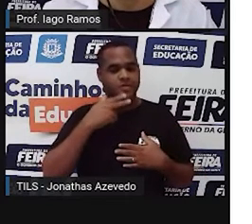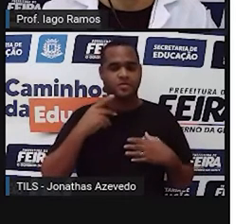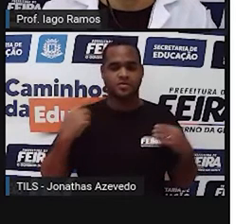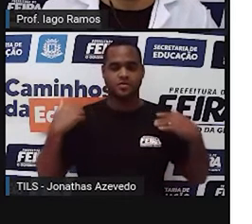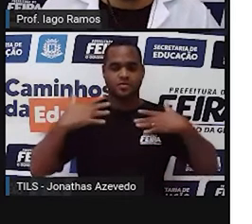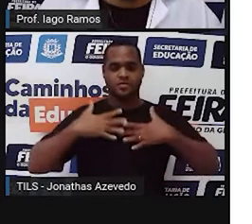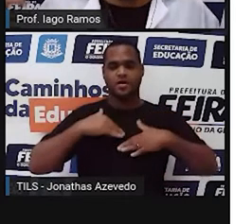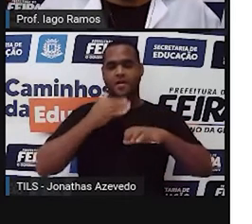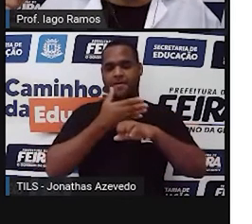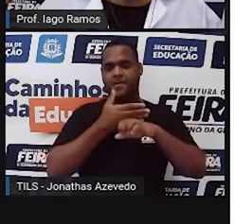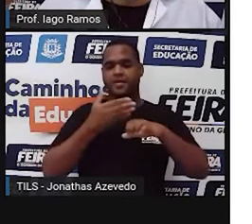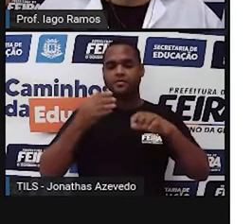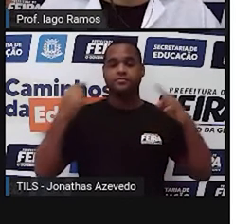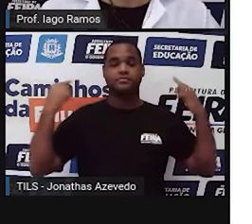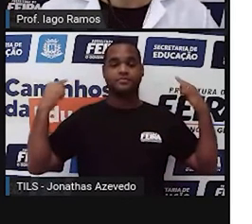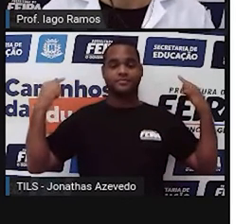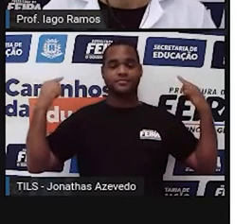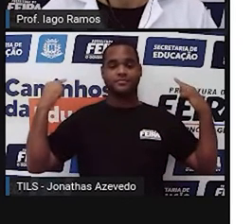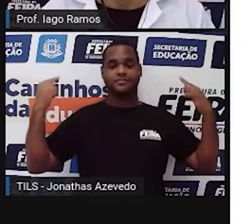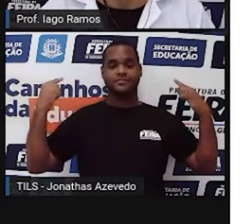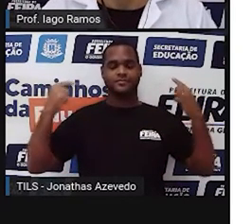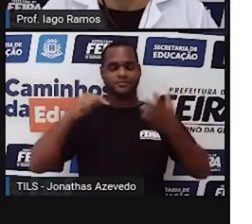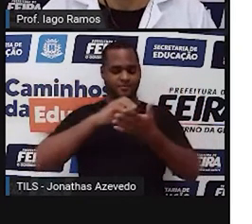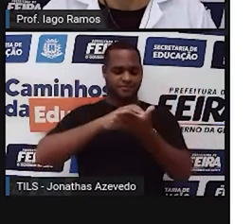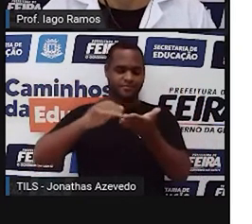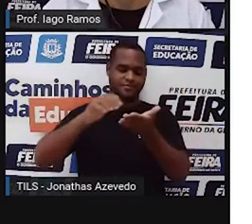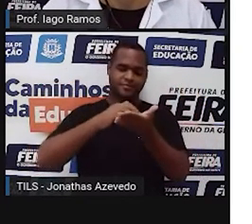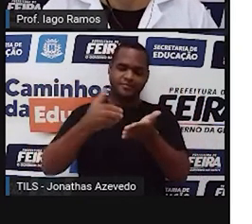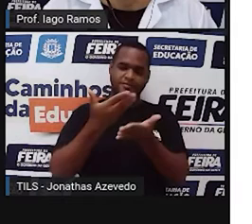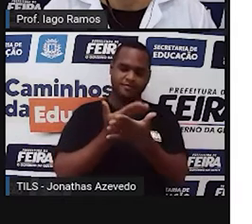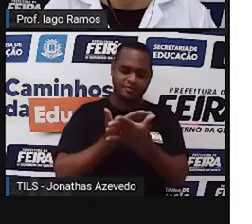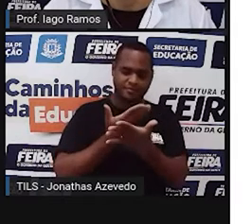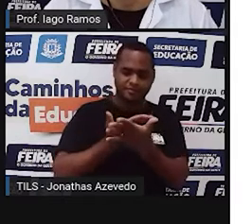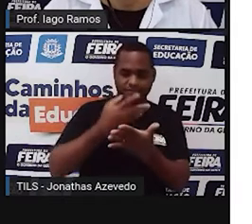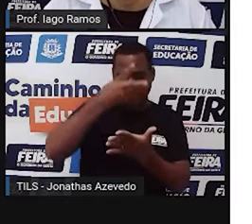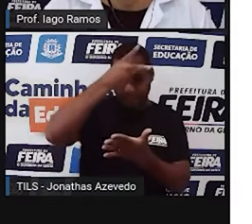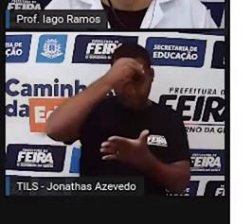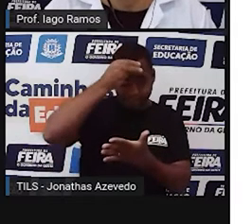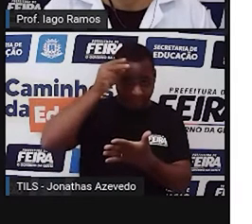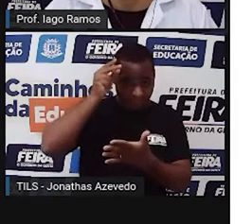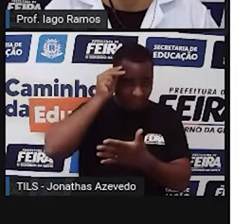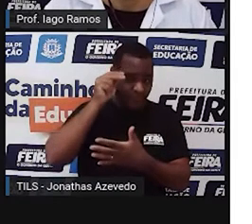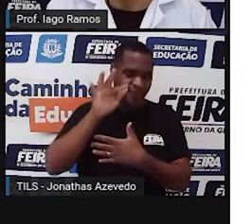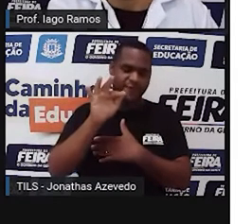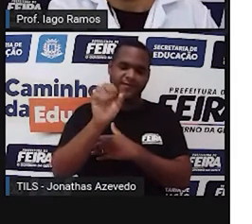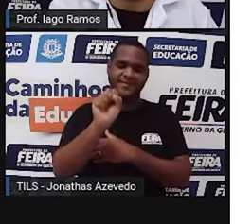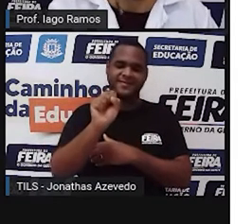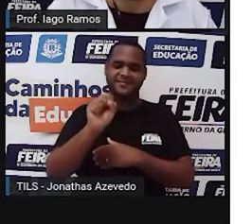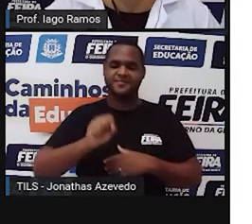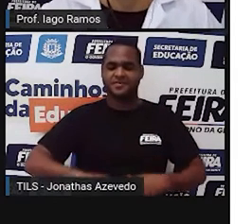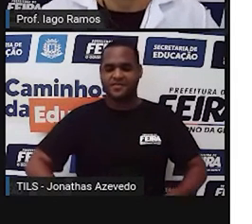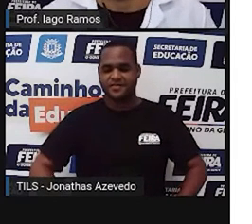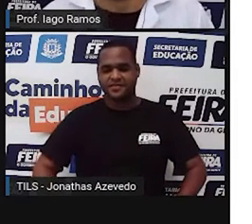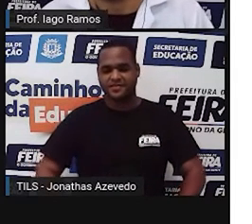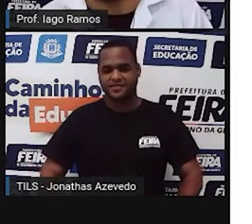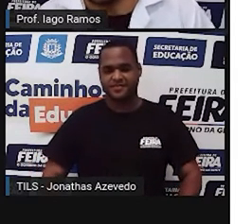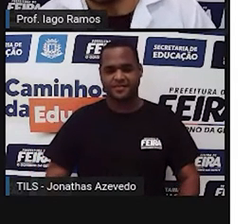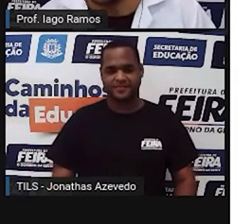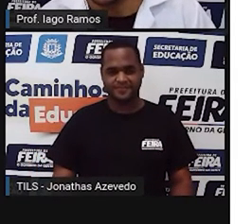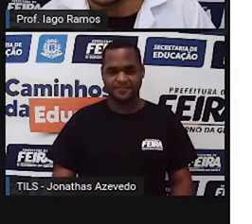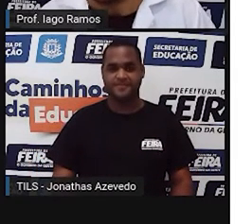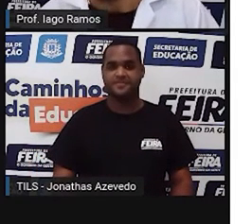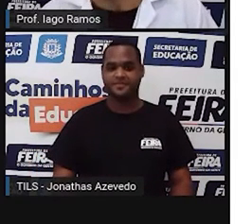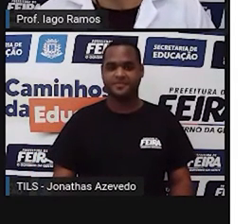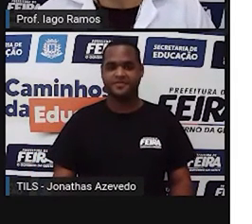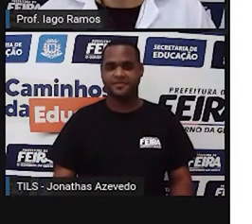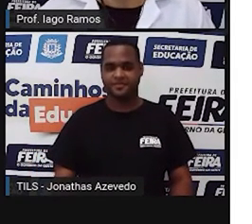um jaleco branco e atrás de mim aqui o cartaz da Secretaria Municipal de Educação de Feira de Santana, tá bom?